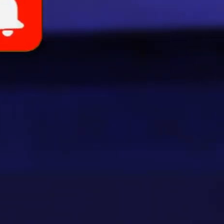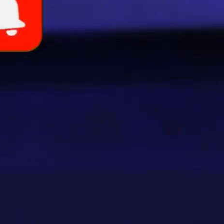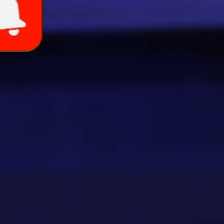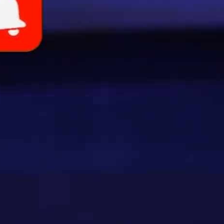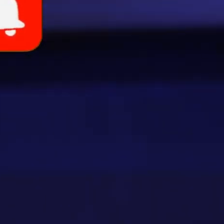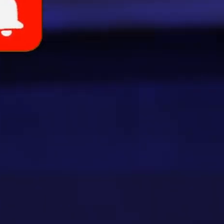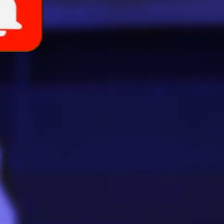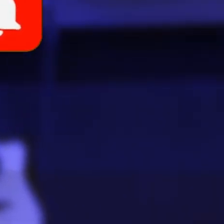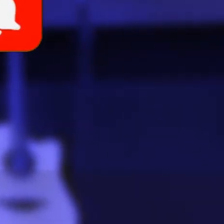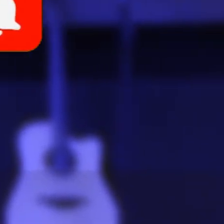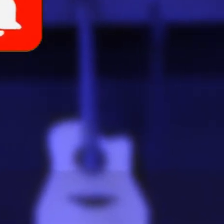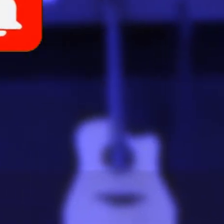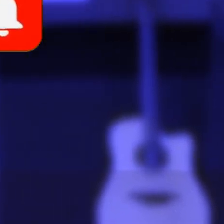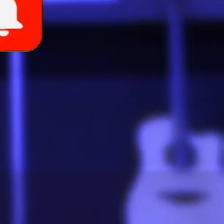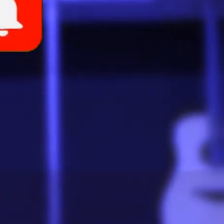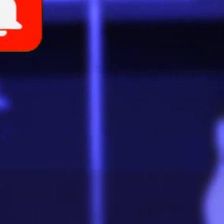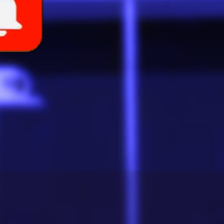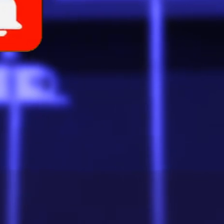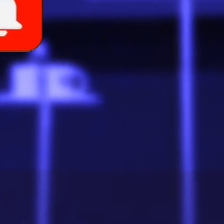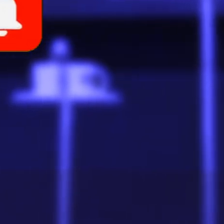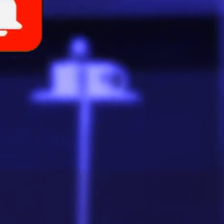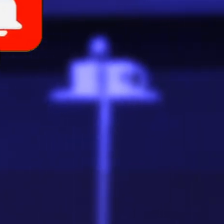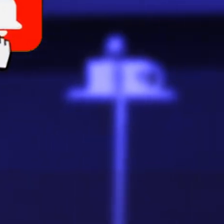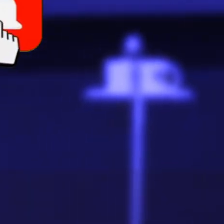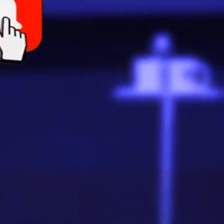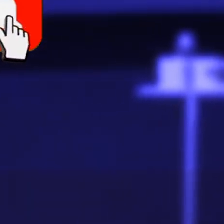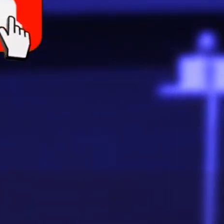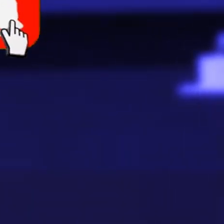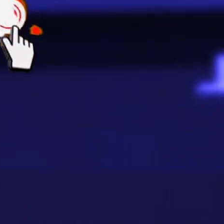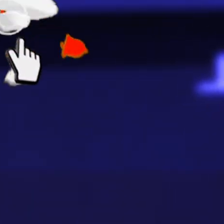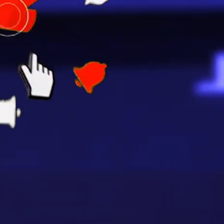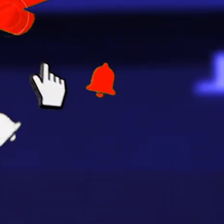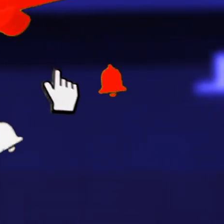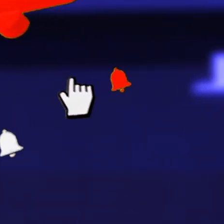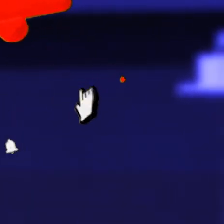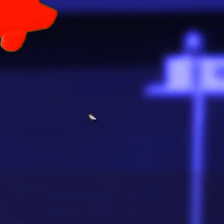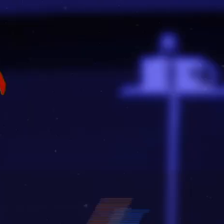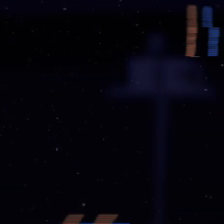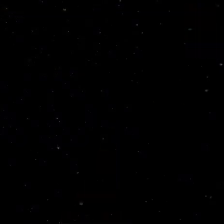Inscreva-se em nosso canal e seja abençoado diariamente com trechos de pregações.